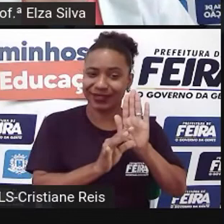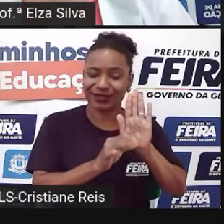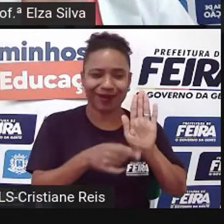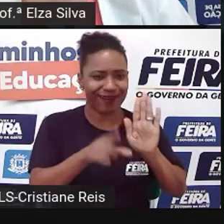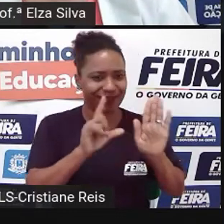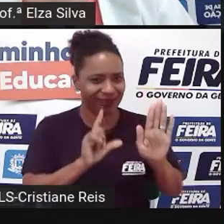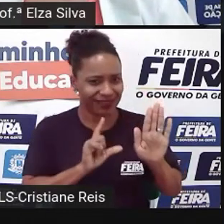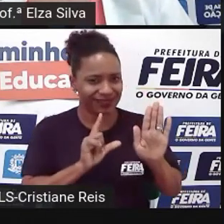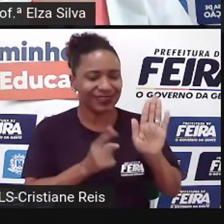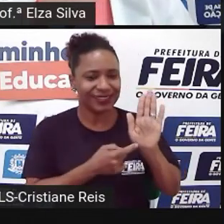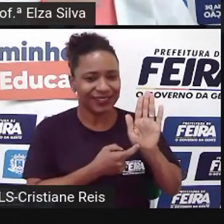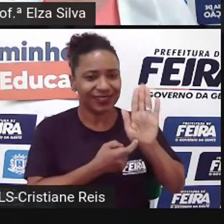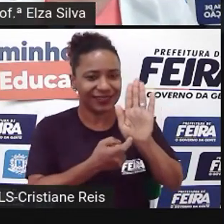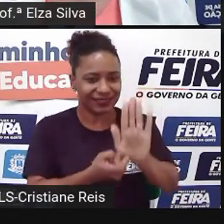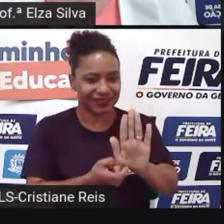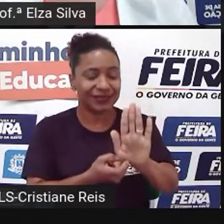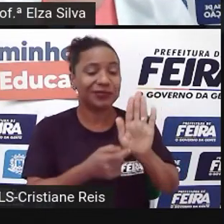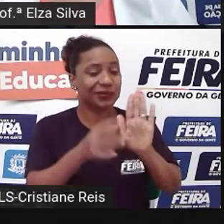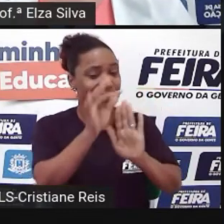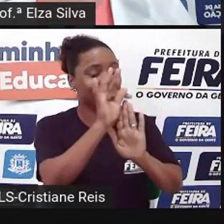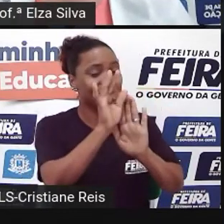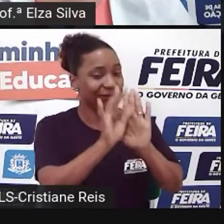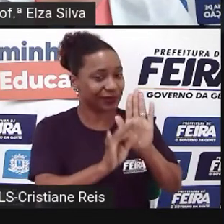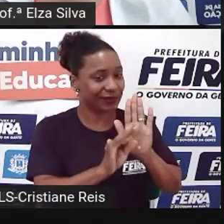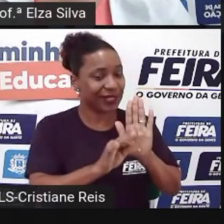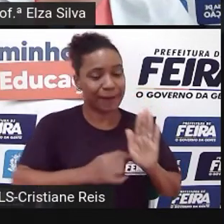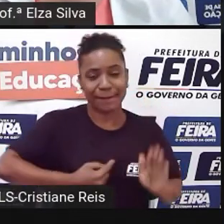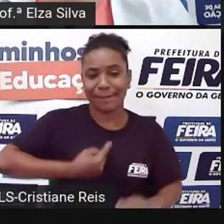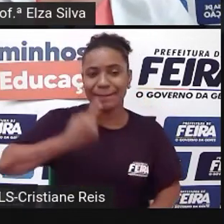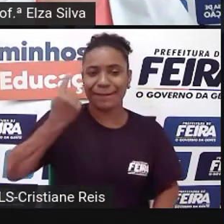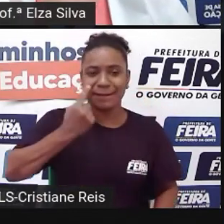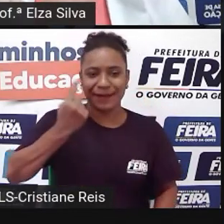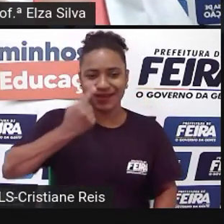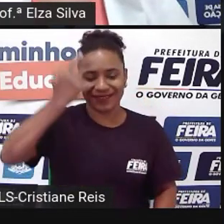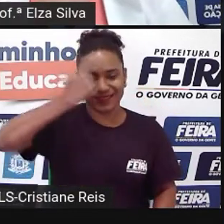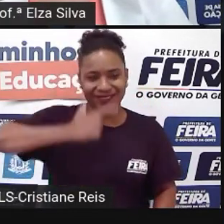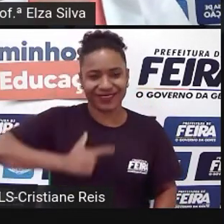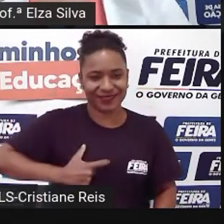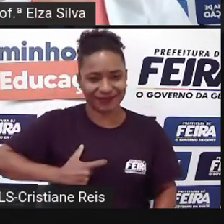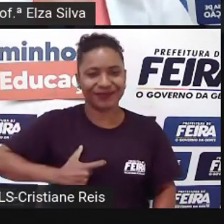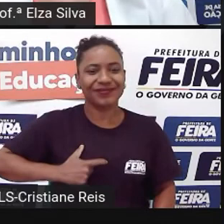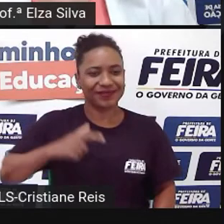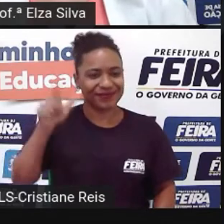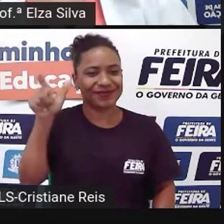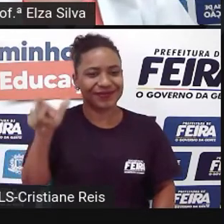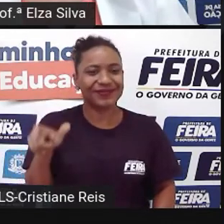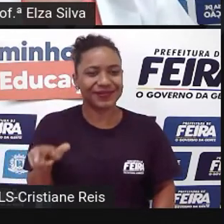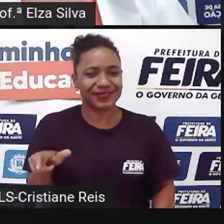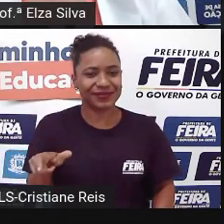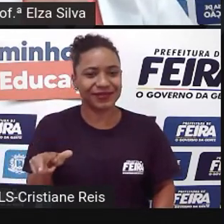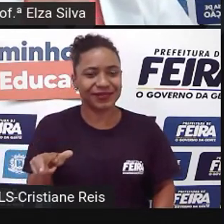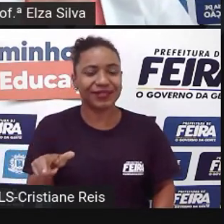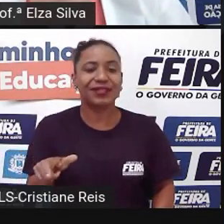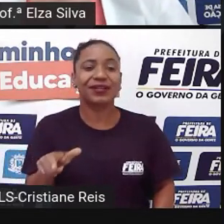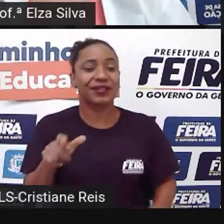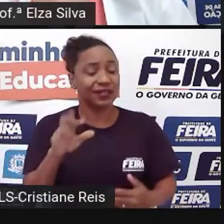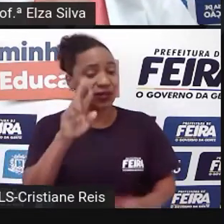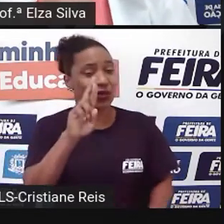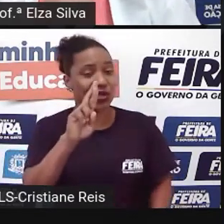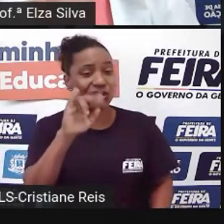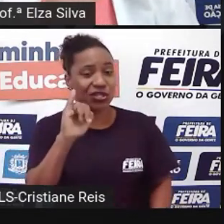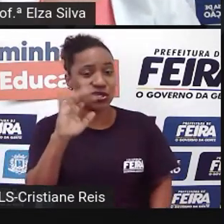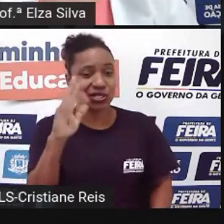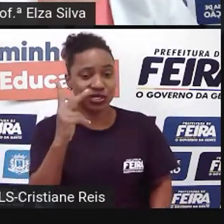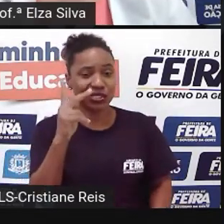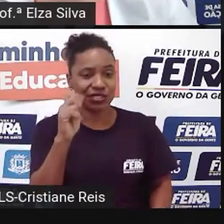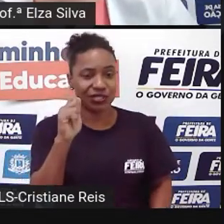anteriormente Ele foi escrito em primeira pessoa Lembram? O Richard se corresponde com a Rose E